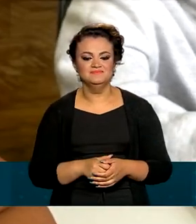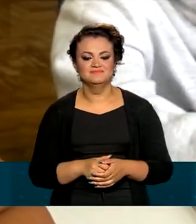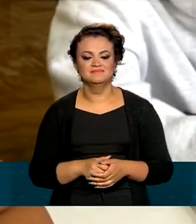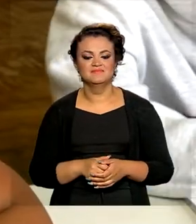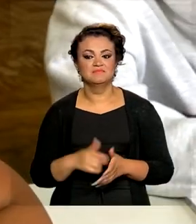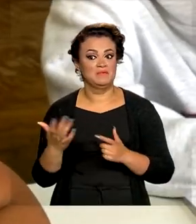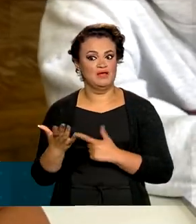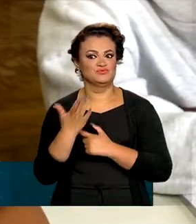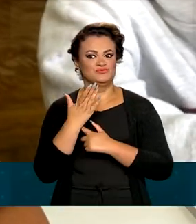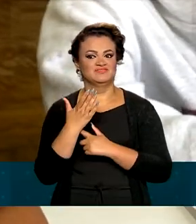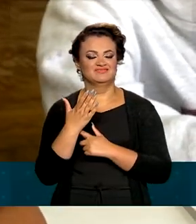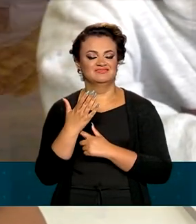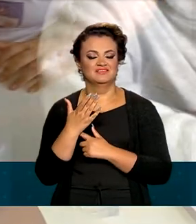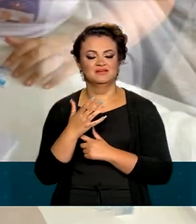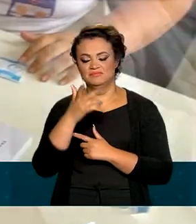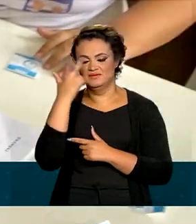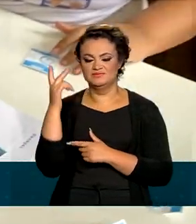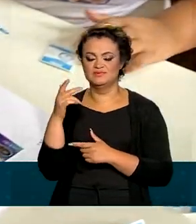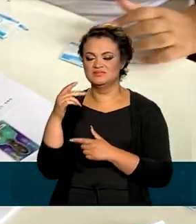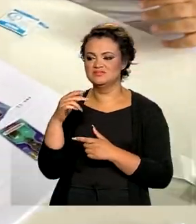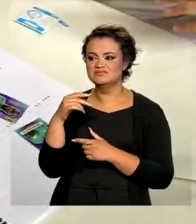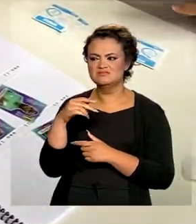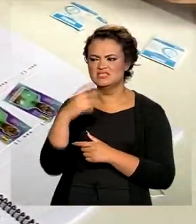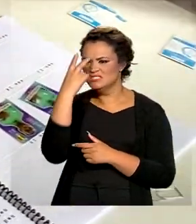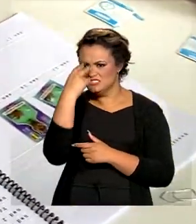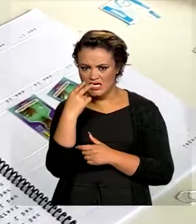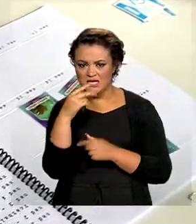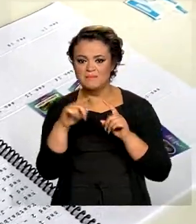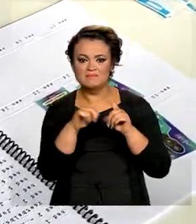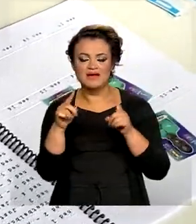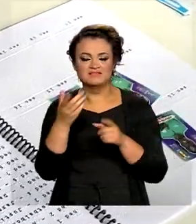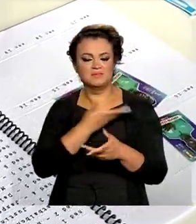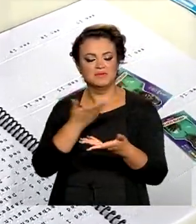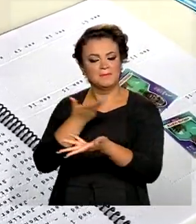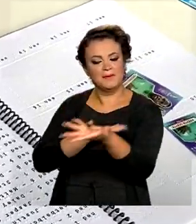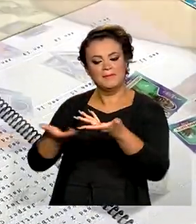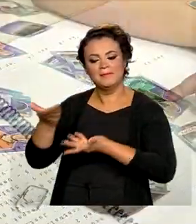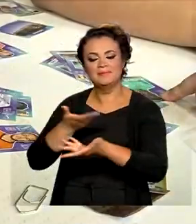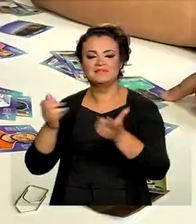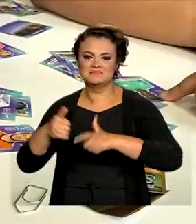muito com as pessoas que não enxergam para ter uma amizade melhor.